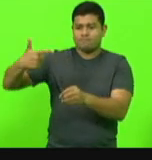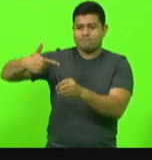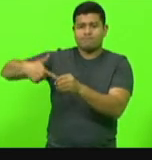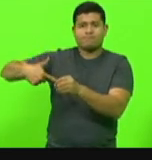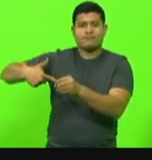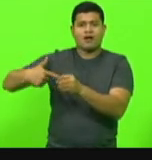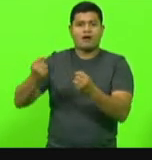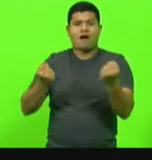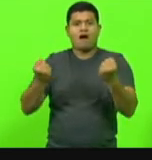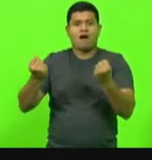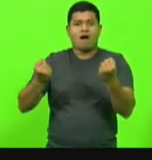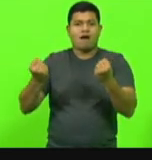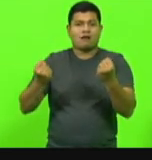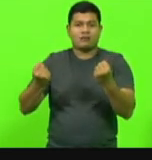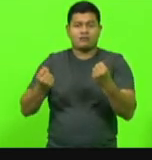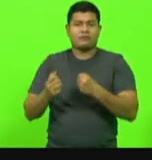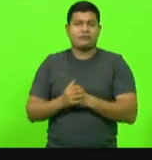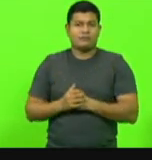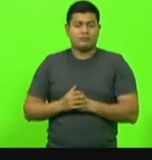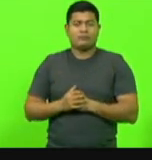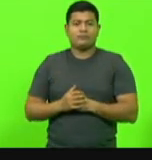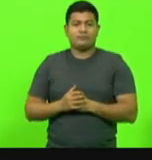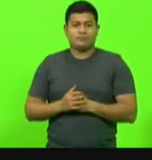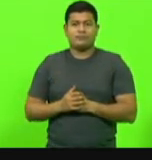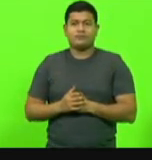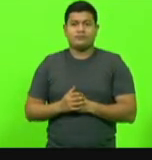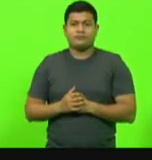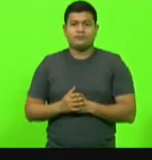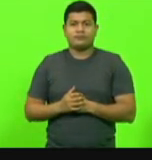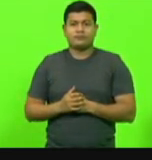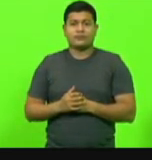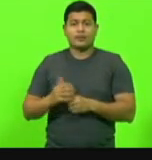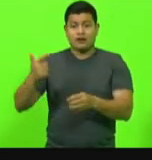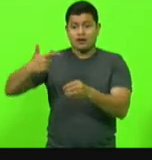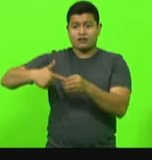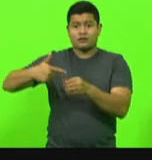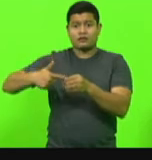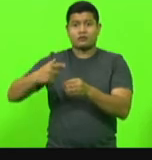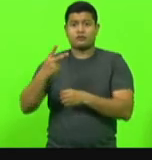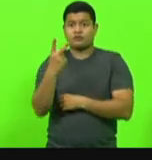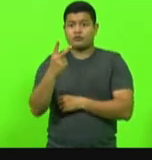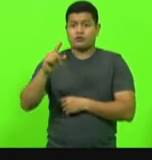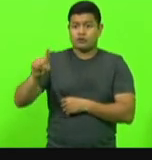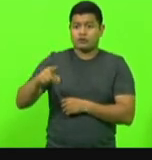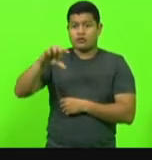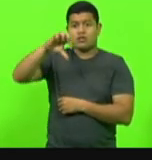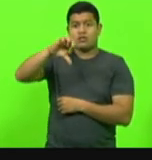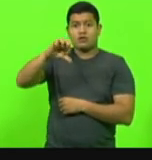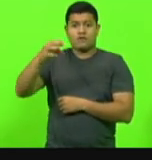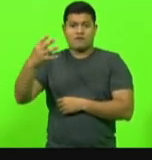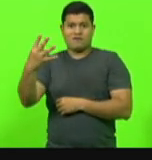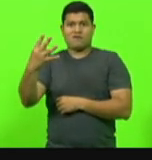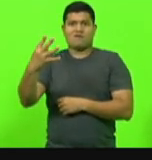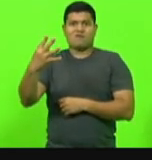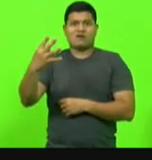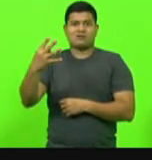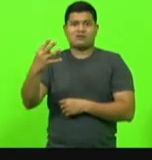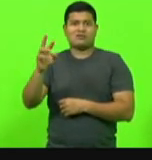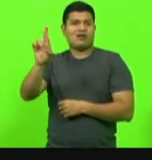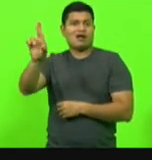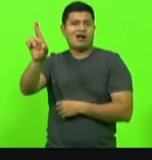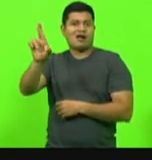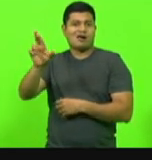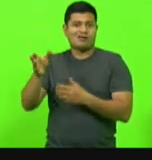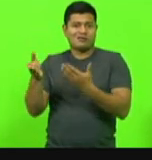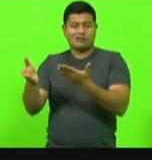de Dionísio Cerqueira com a Argentina. Gasolina, R$,94. Está quebrada a